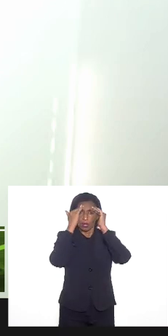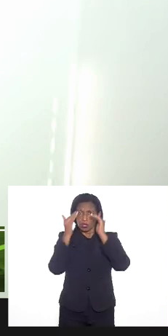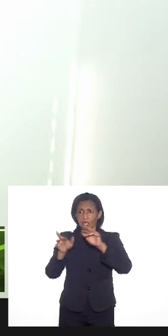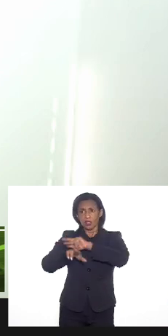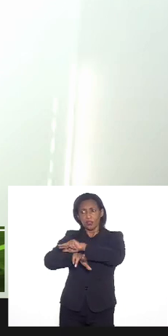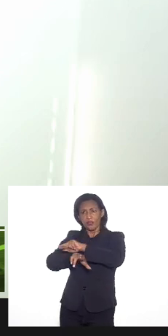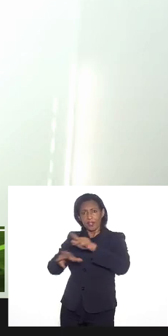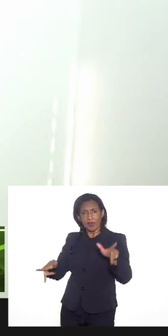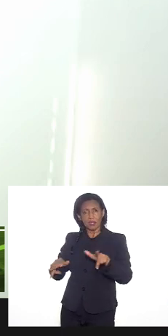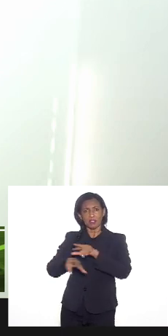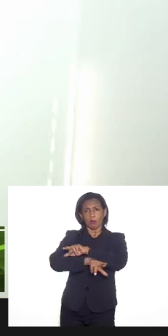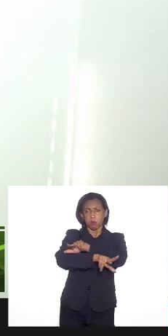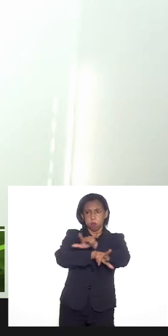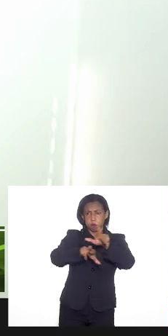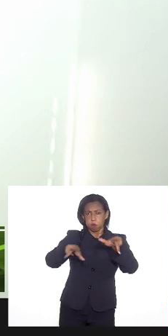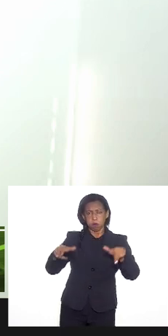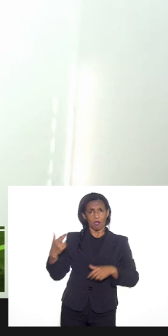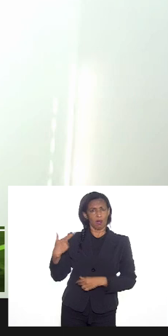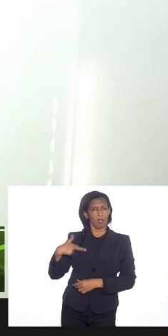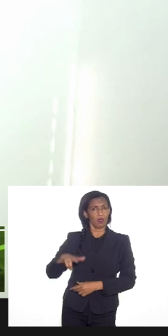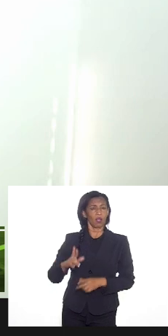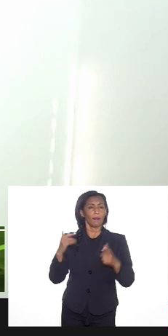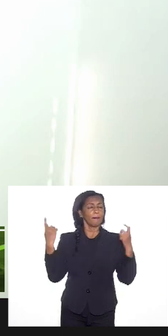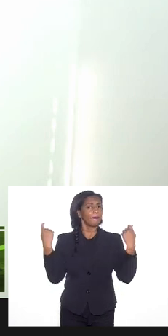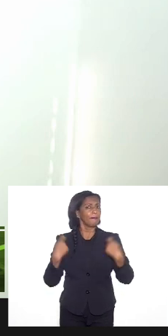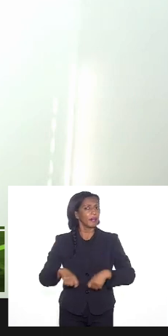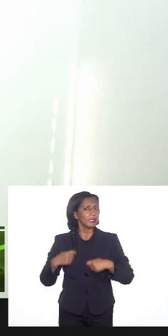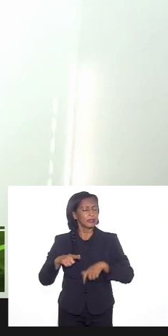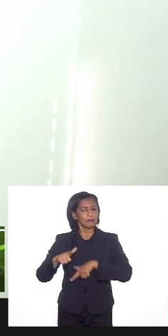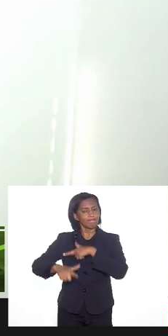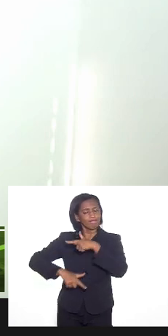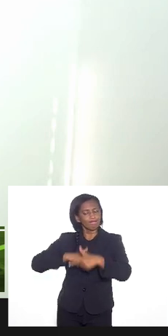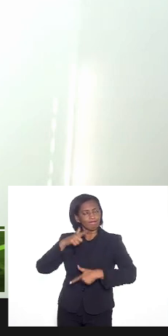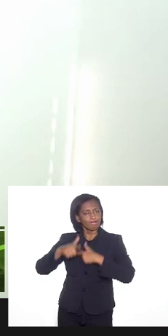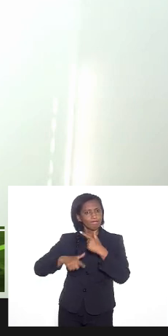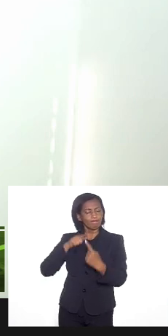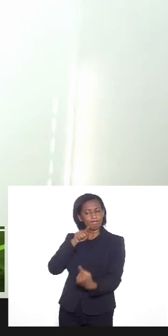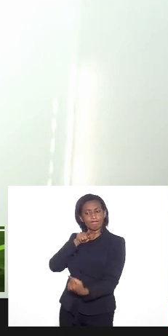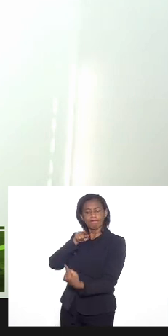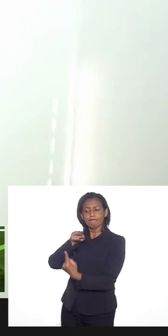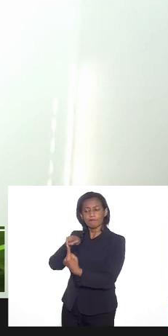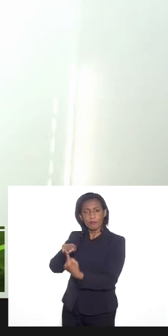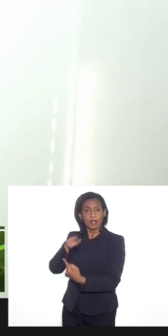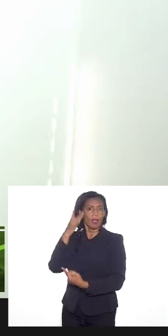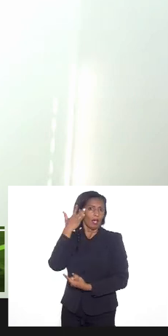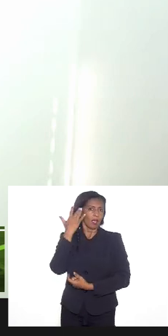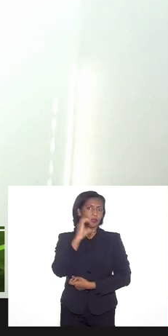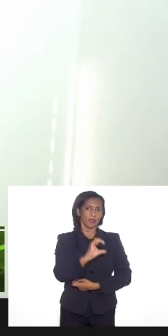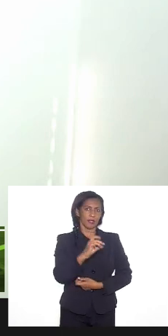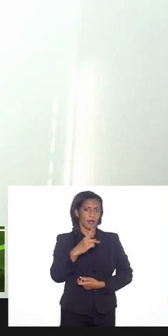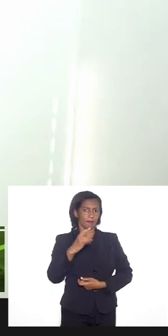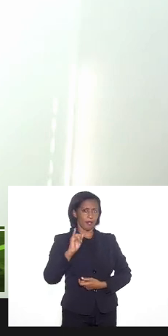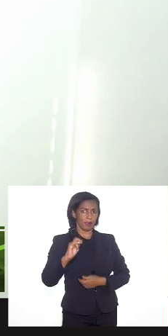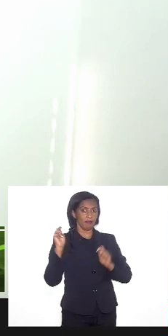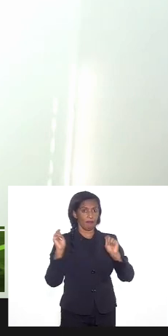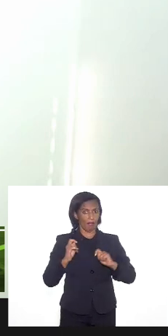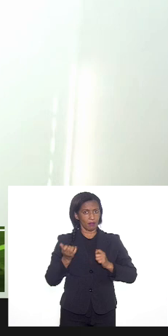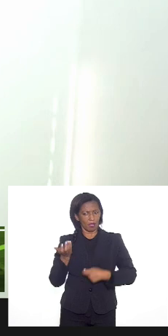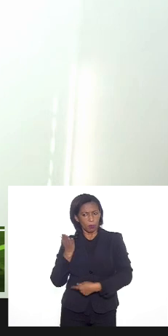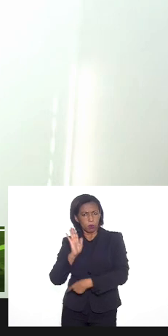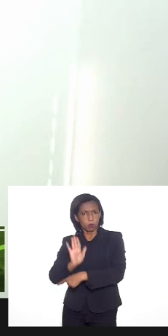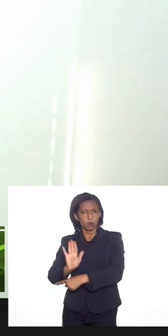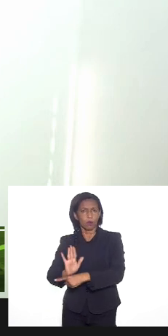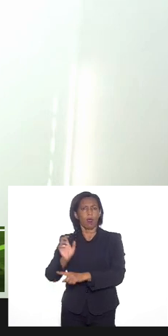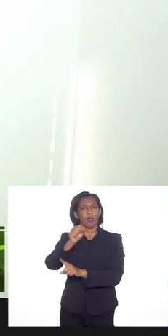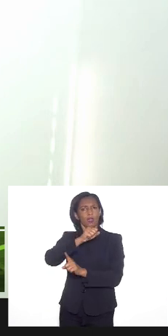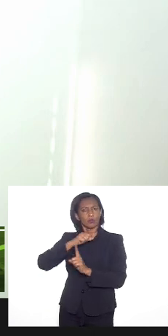diversidade religiosa a gente precisa trabalhar esse ponto eu acho que a CPI vai trazer muito essa contribuição porque